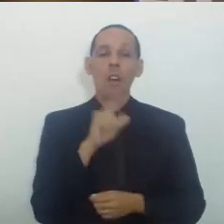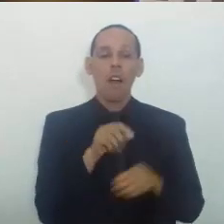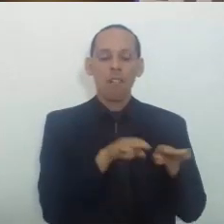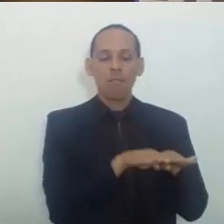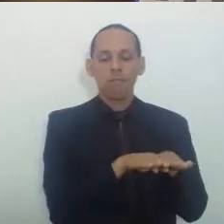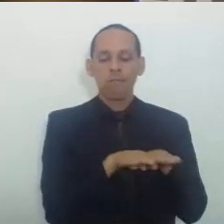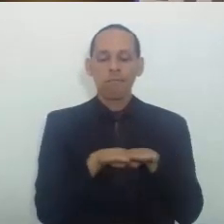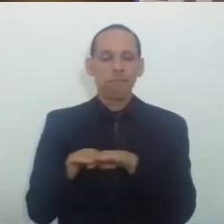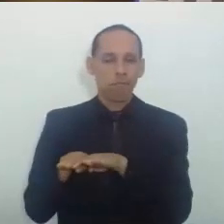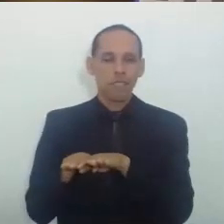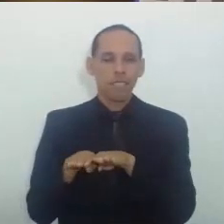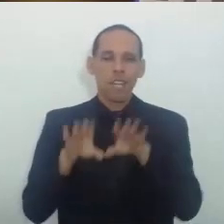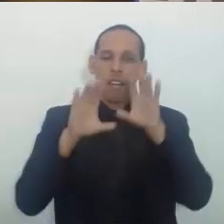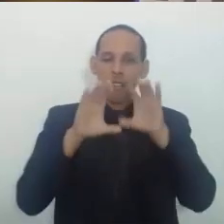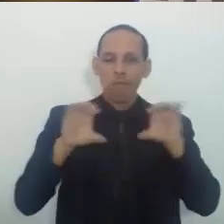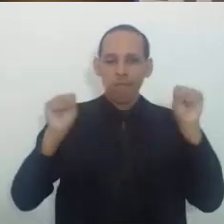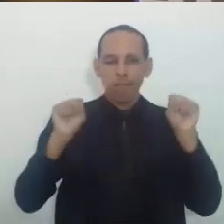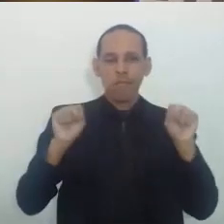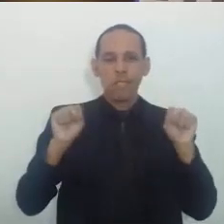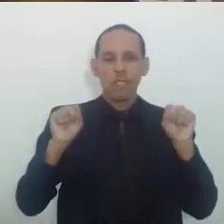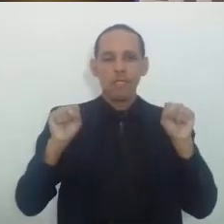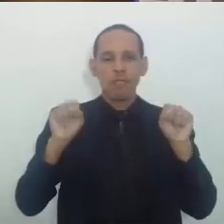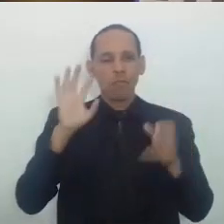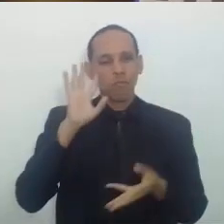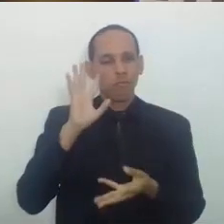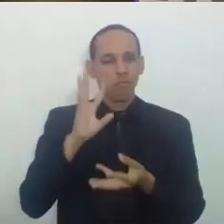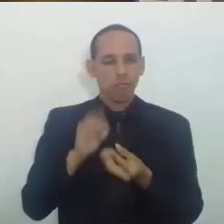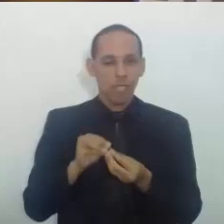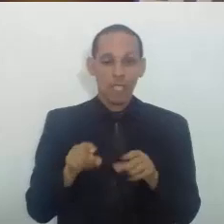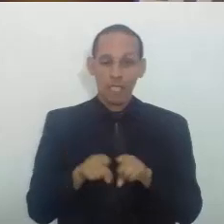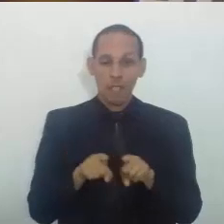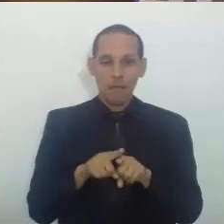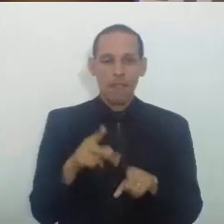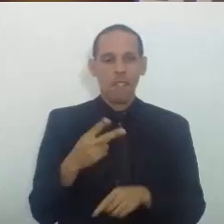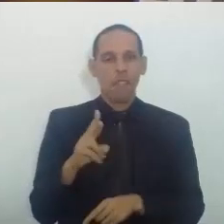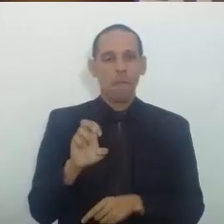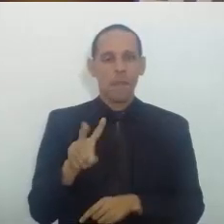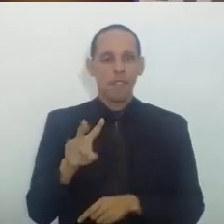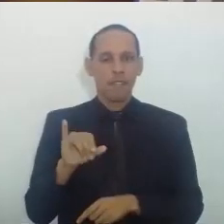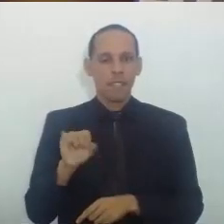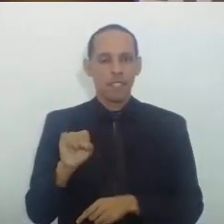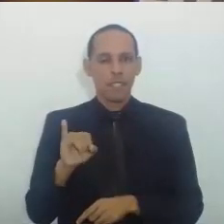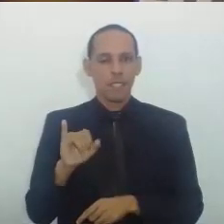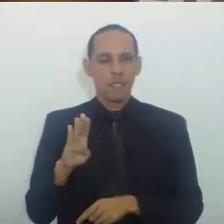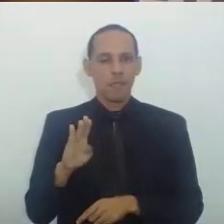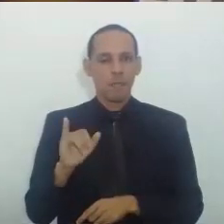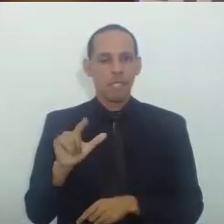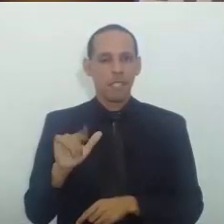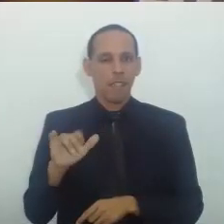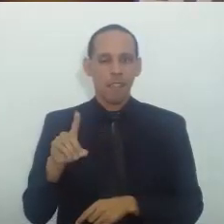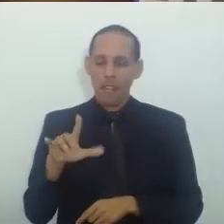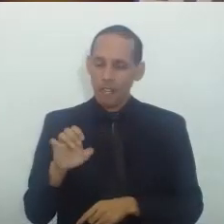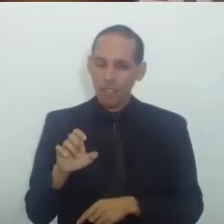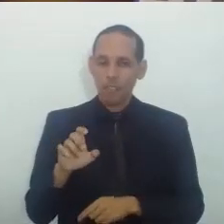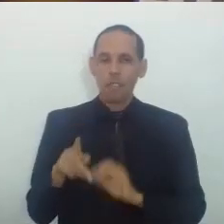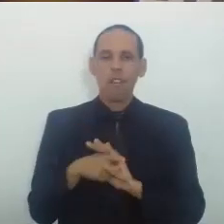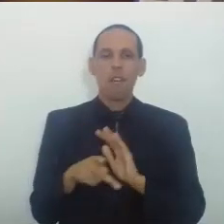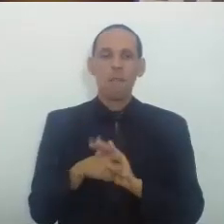entendimento do Tribunal E a previsibilidade Das decisões das câmaras E do juiz de primeiro grau